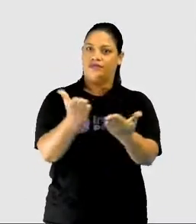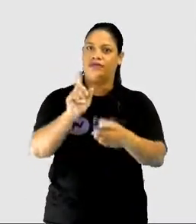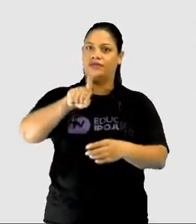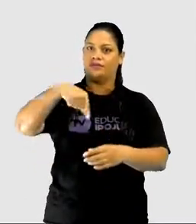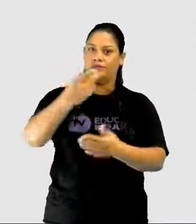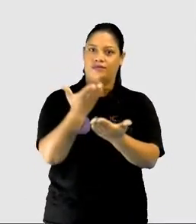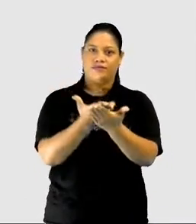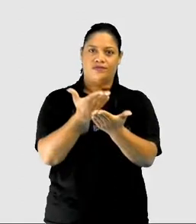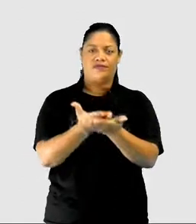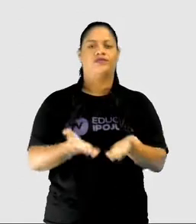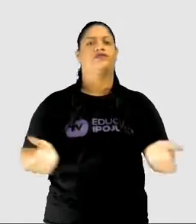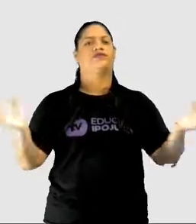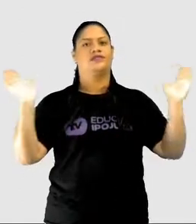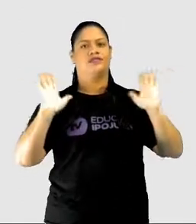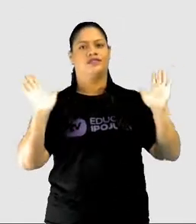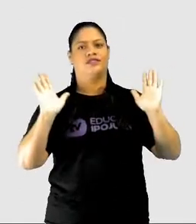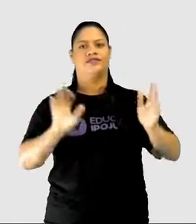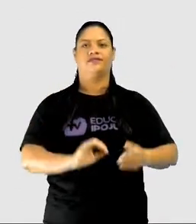próxima aula. Valeu!